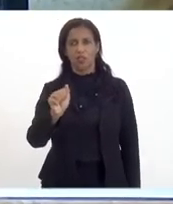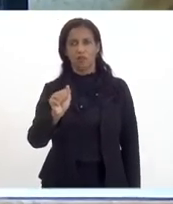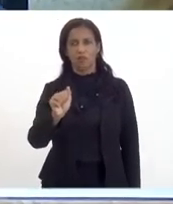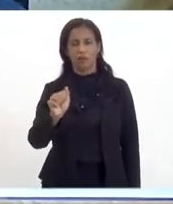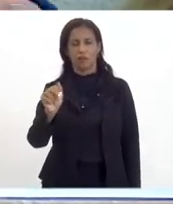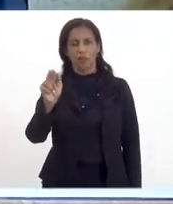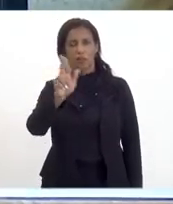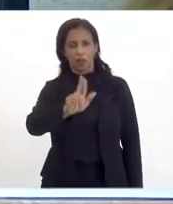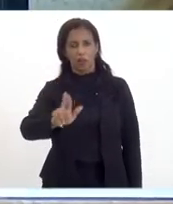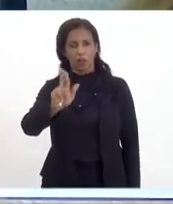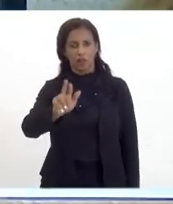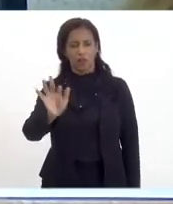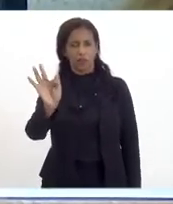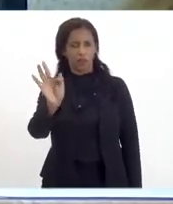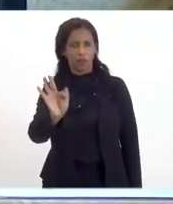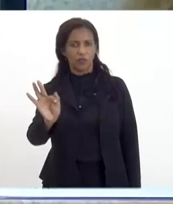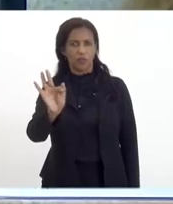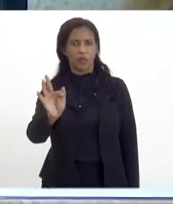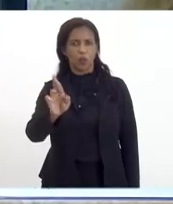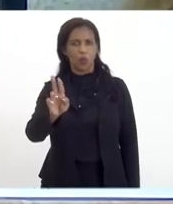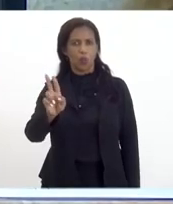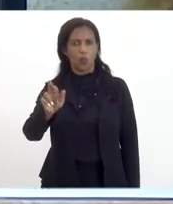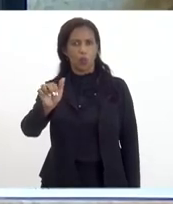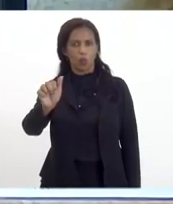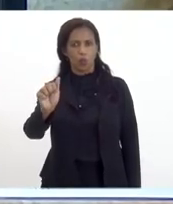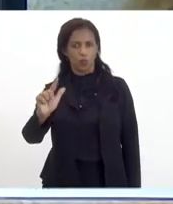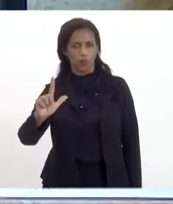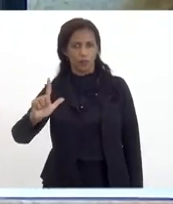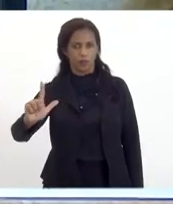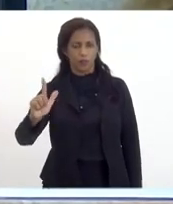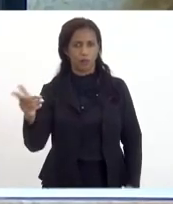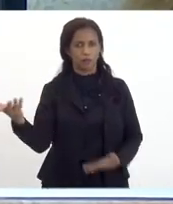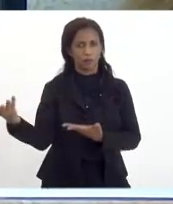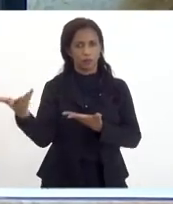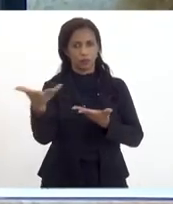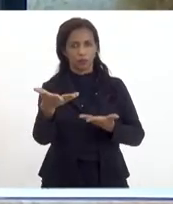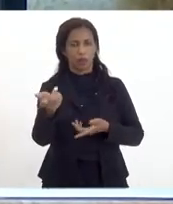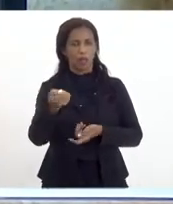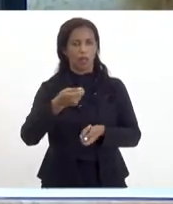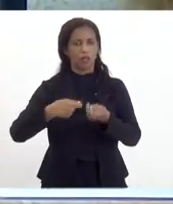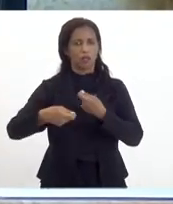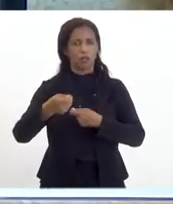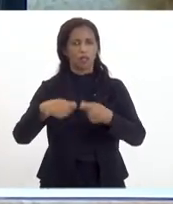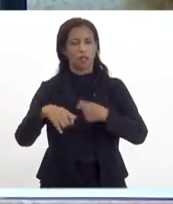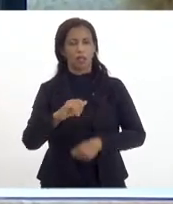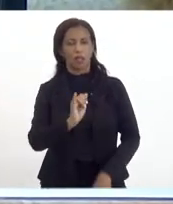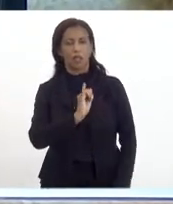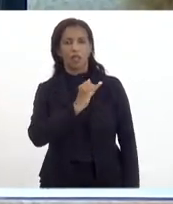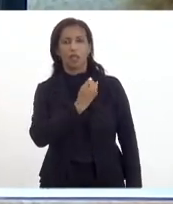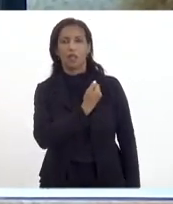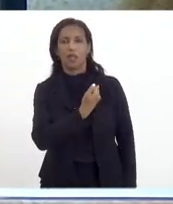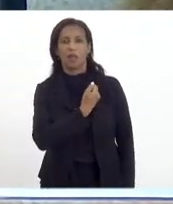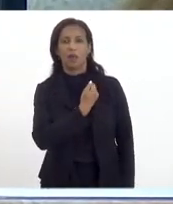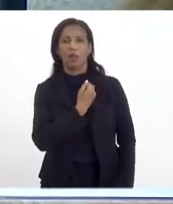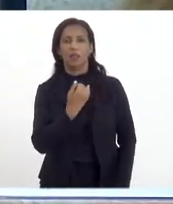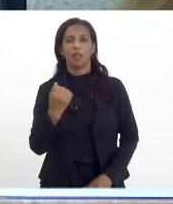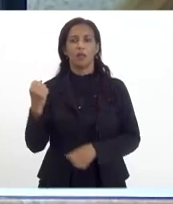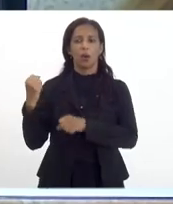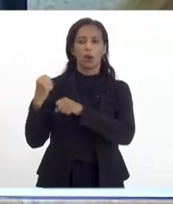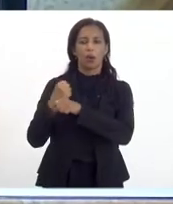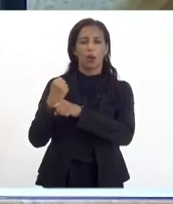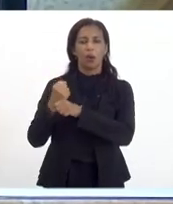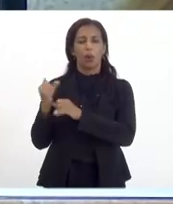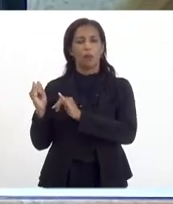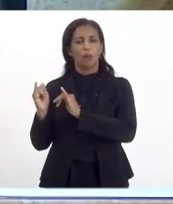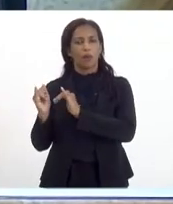Universidade Federal Rural. Com a palavra, convido agora, para usar da palavra, o diretor administrativo da Itaguaí, Constituição Navais, do ICN,